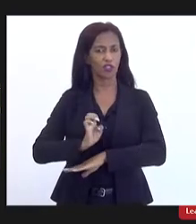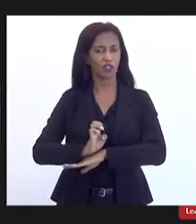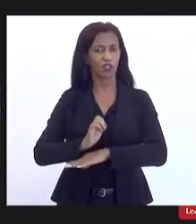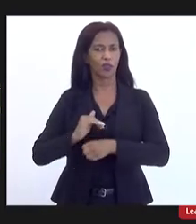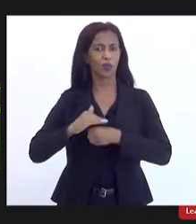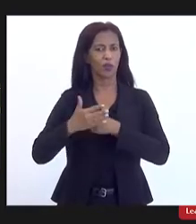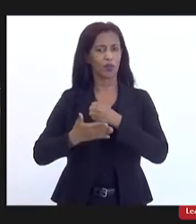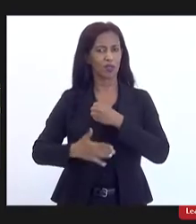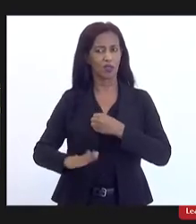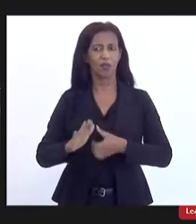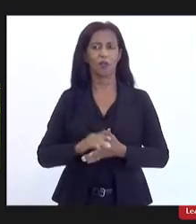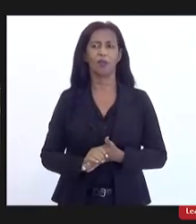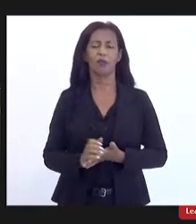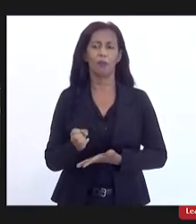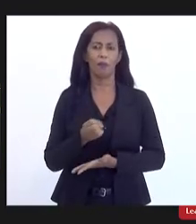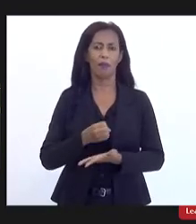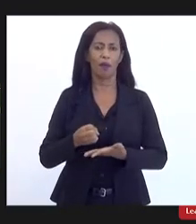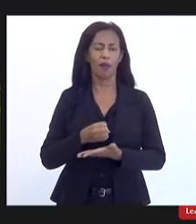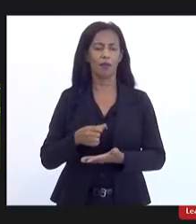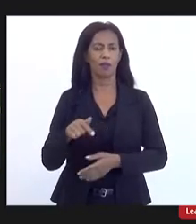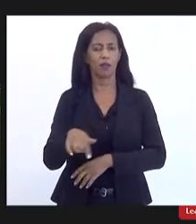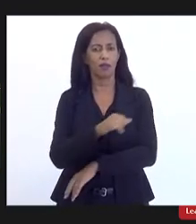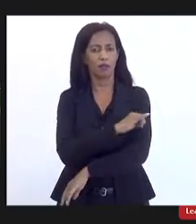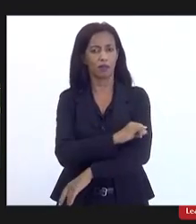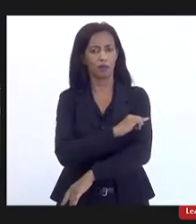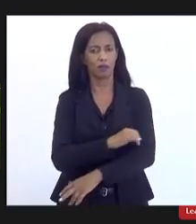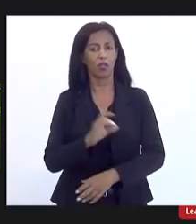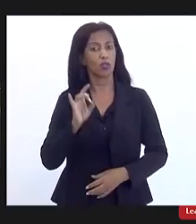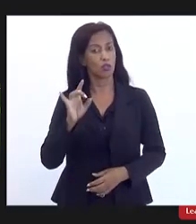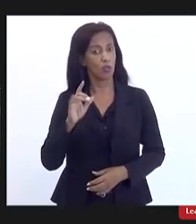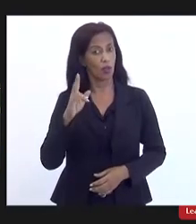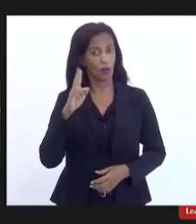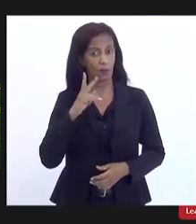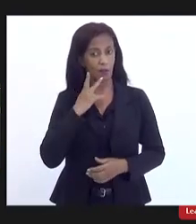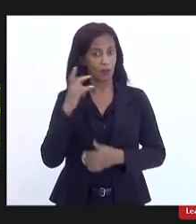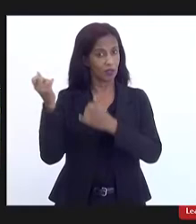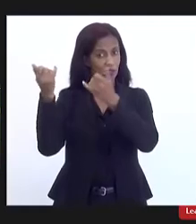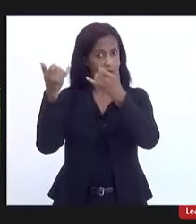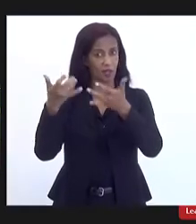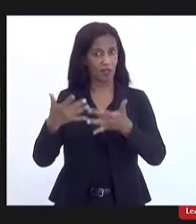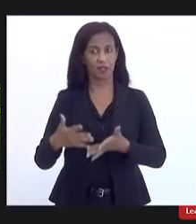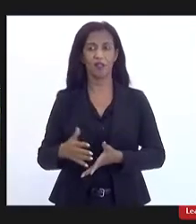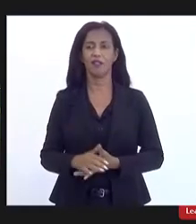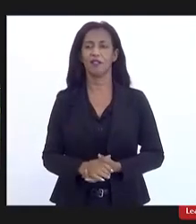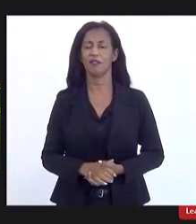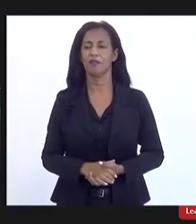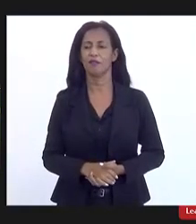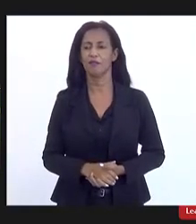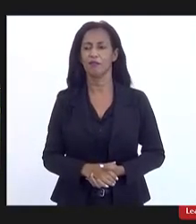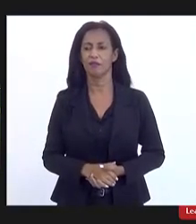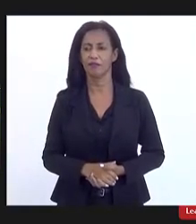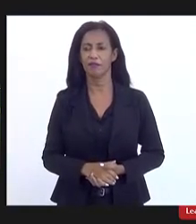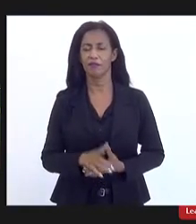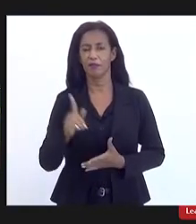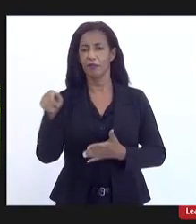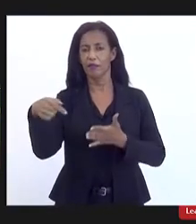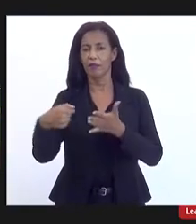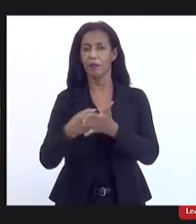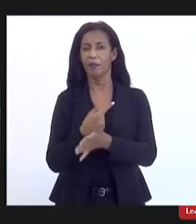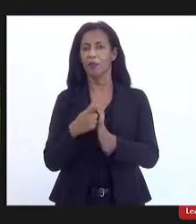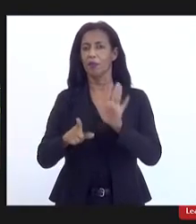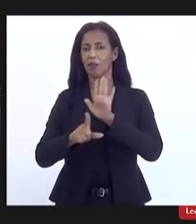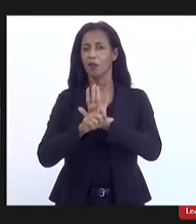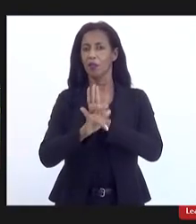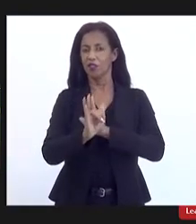saneamento básico aqui no Rio de Janeiro só para fazer esse esclarecimento que ele perguntou sobre a